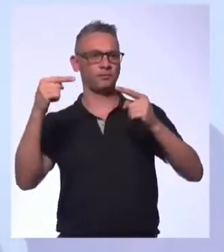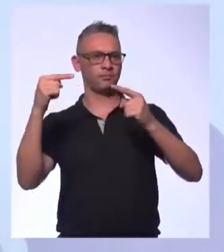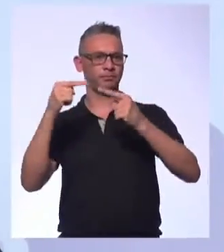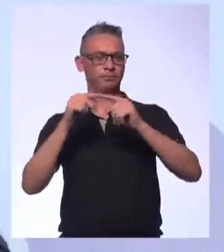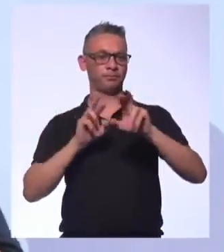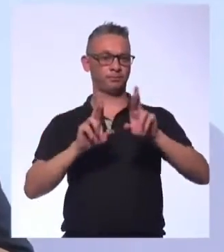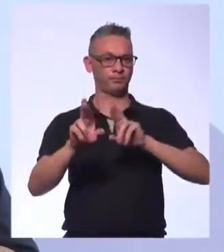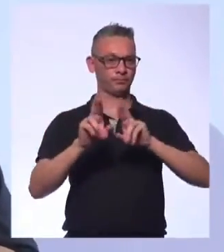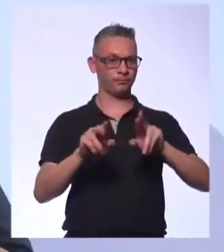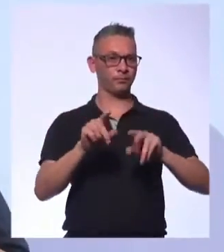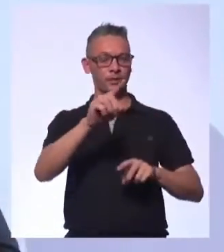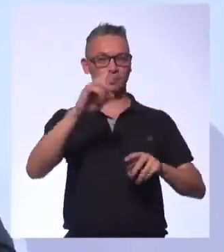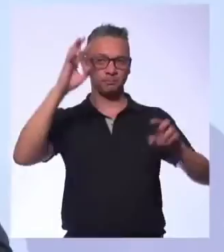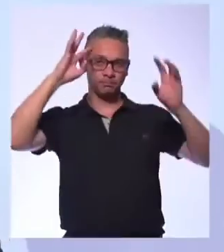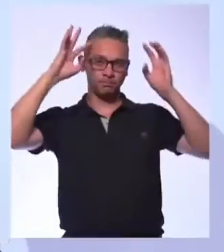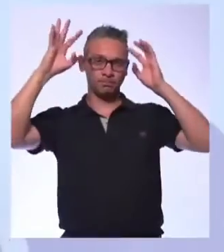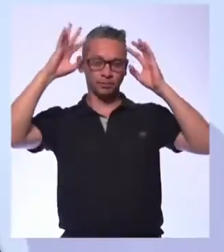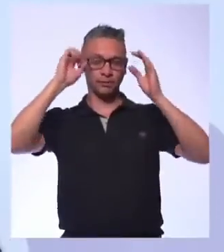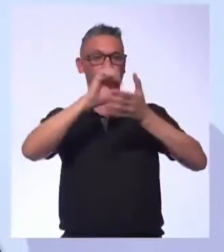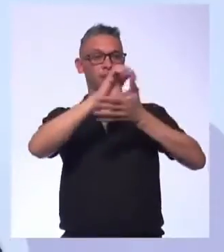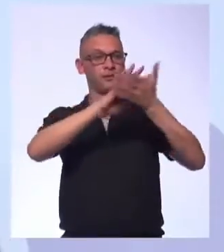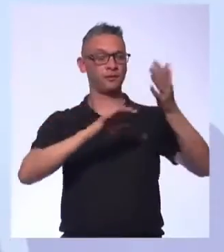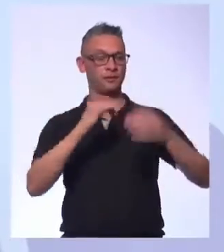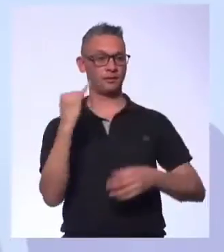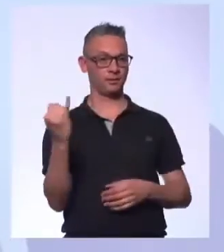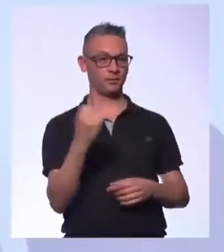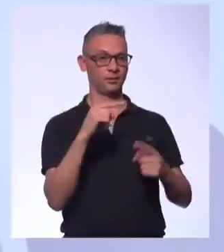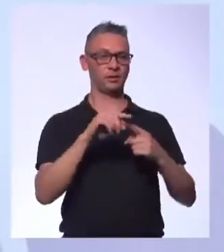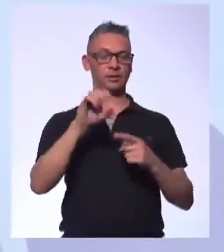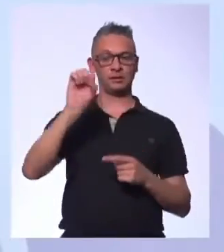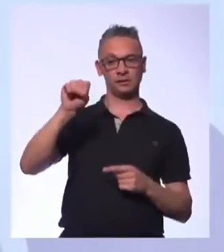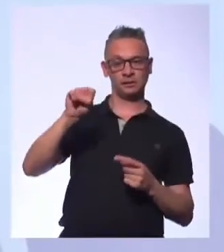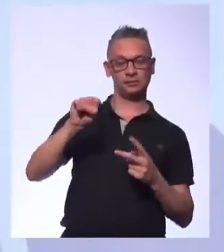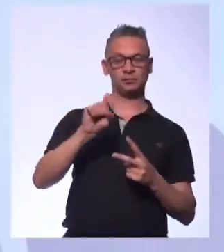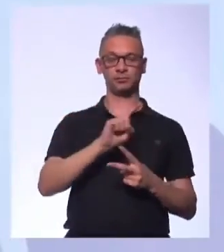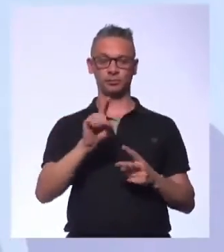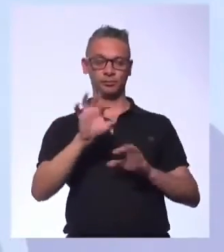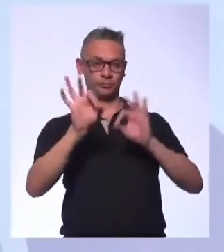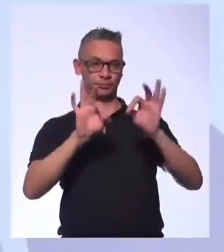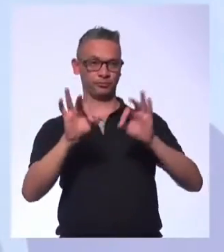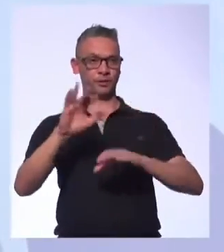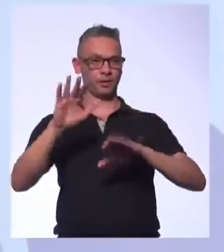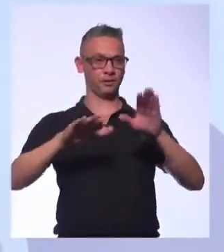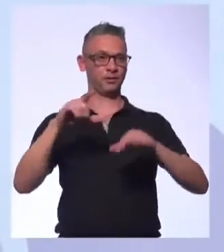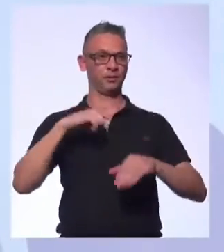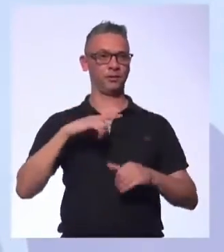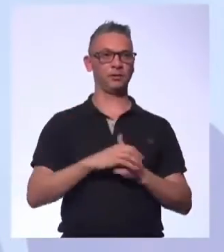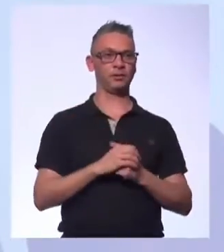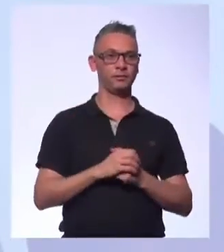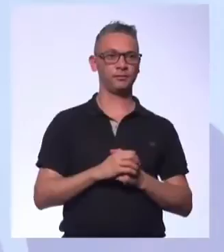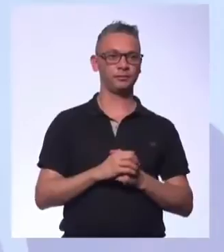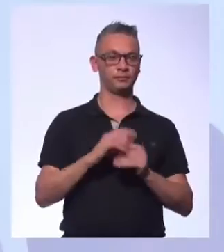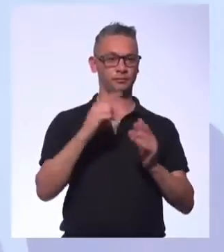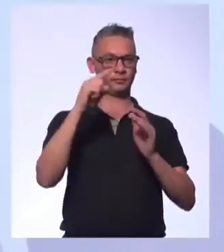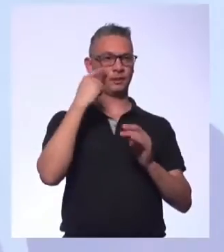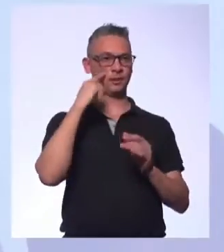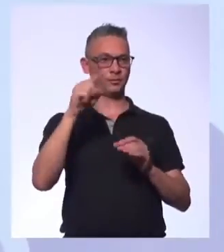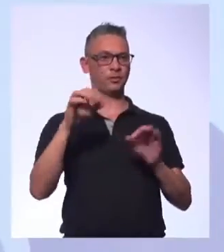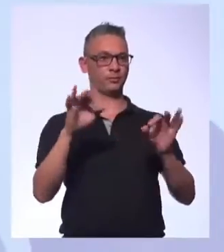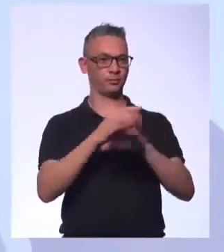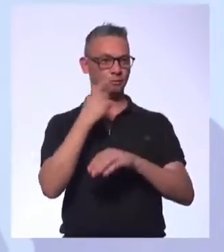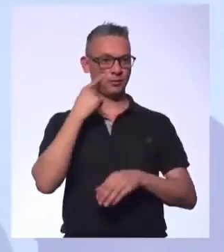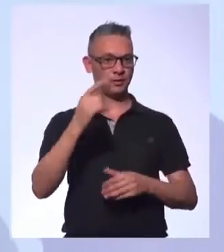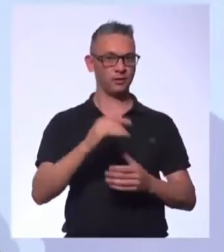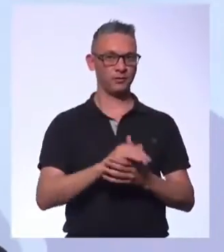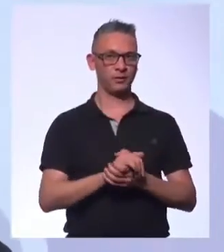possam responder, mas que vocês não percam esse exercício de colocar sempre, às vezes ou não. Então só põe ali e numere e depois a gente vai fechar isso